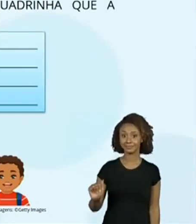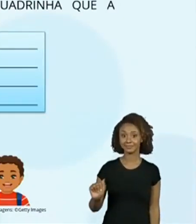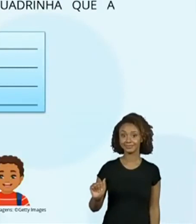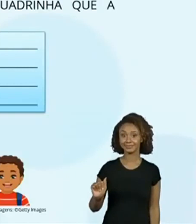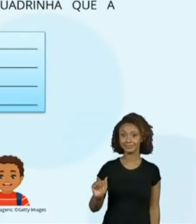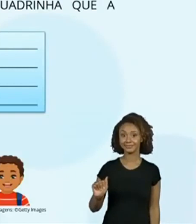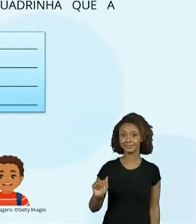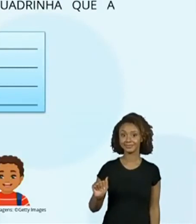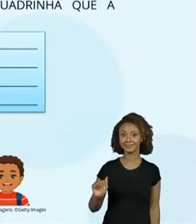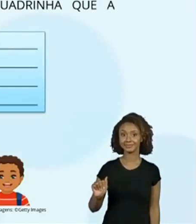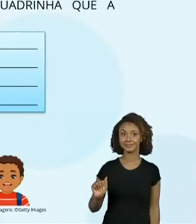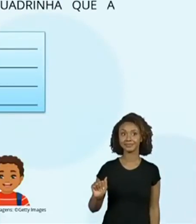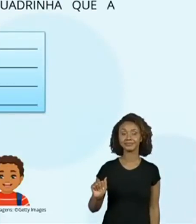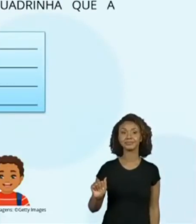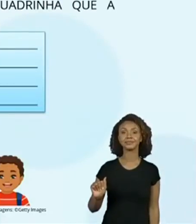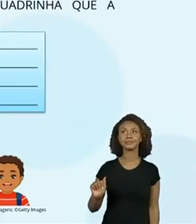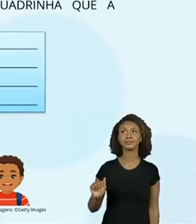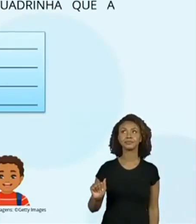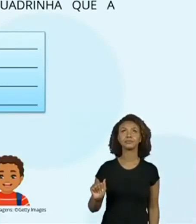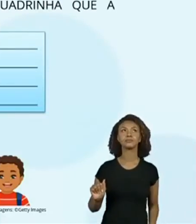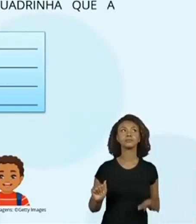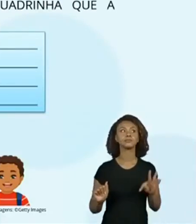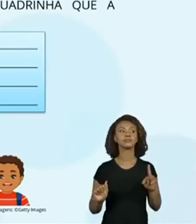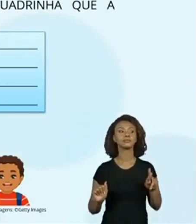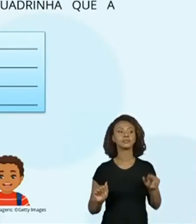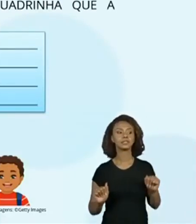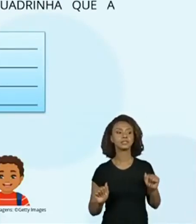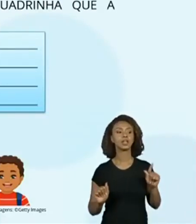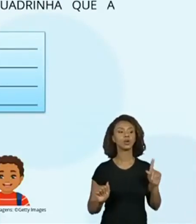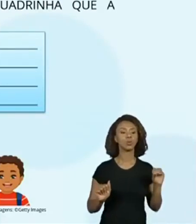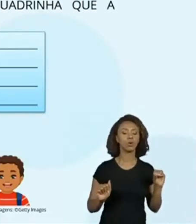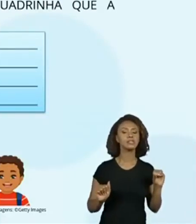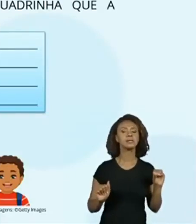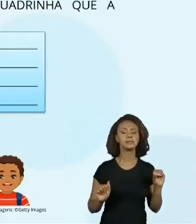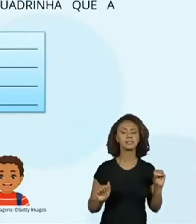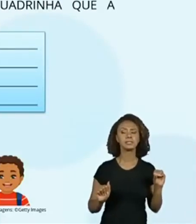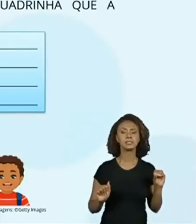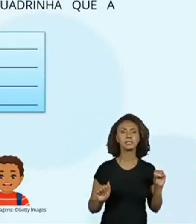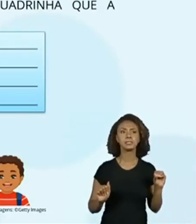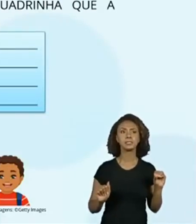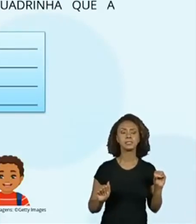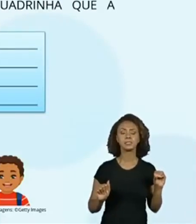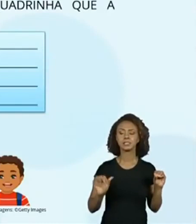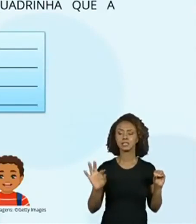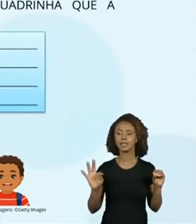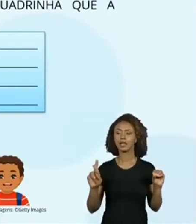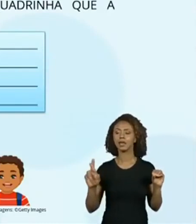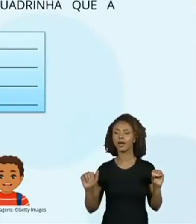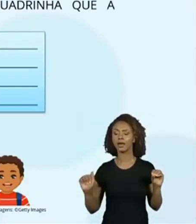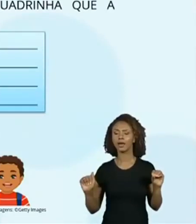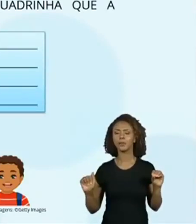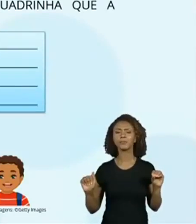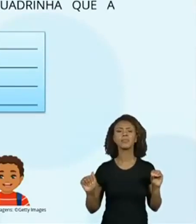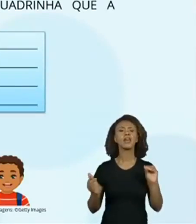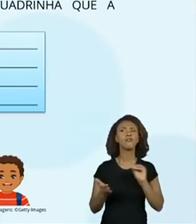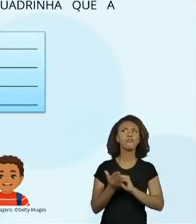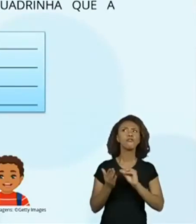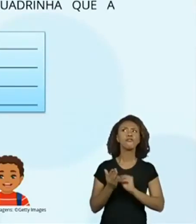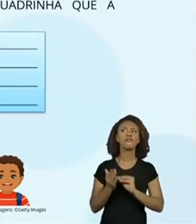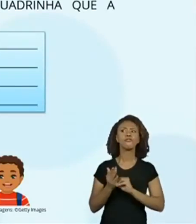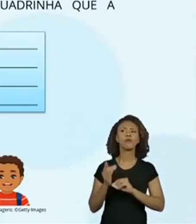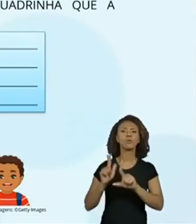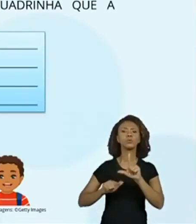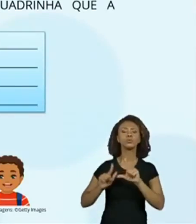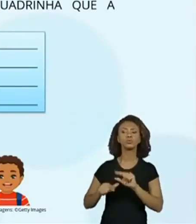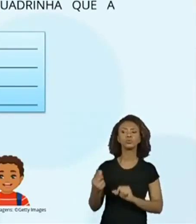Foi. Trago. E agora a gente precisa finalizar. Está faltando ainda duas letras.